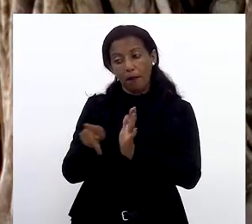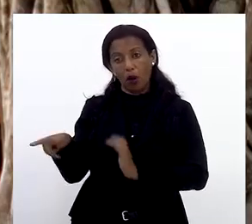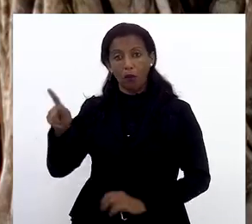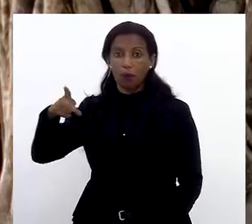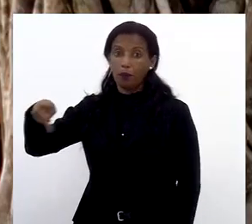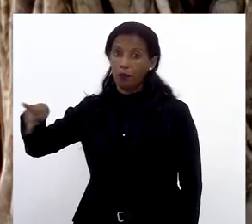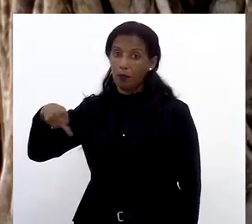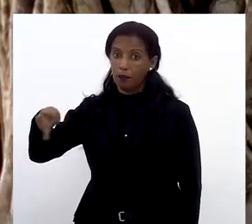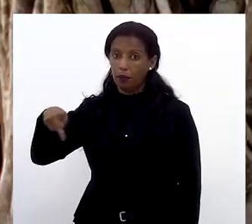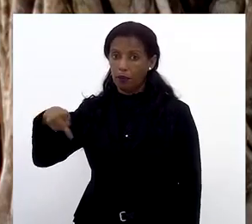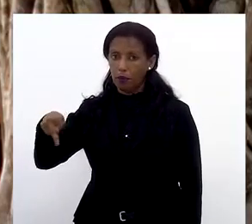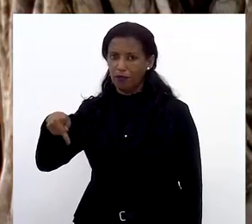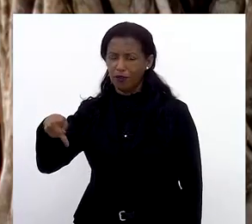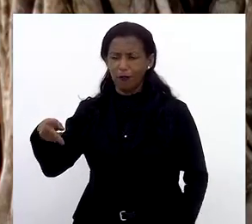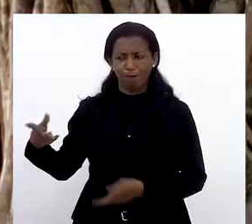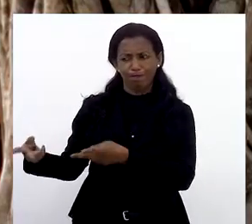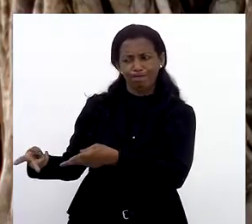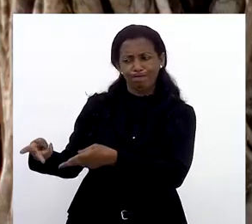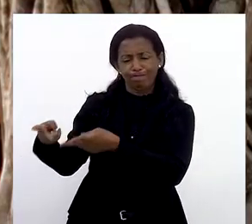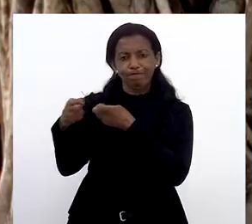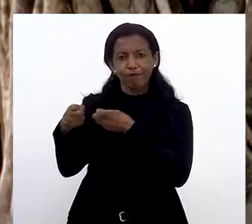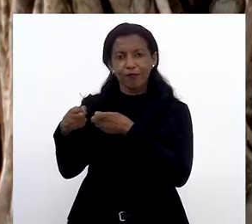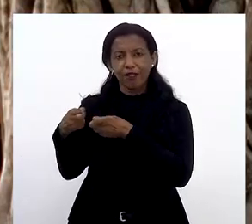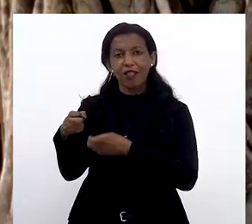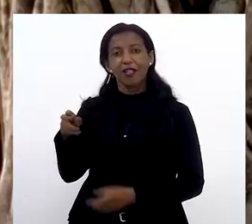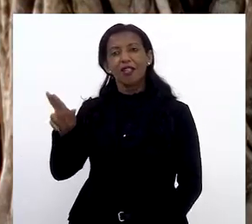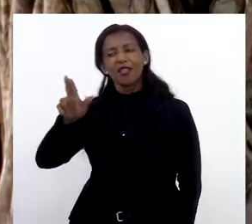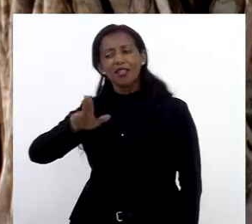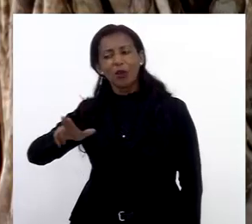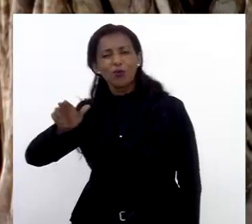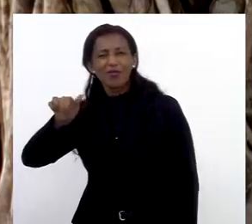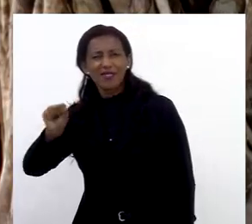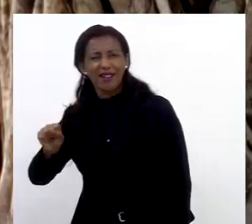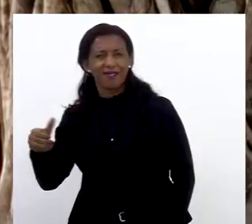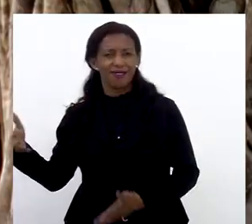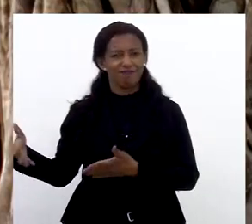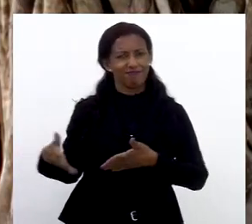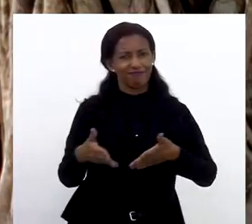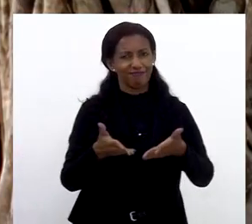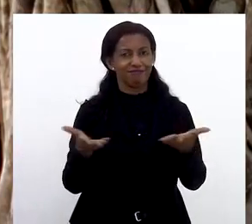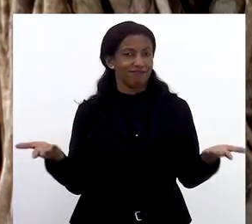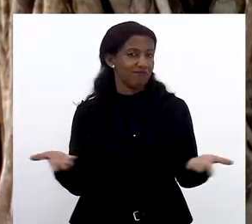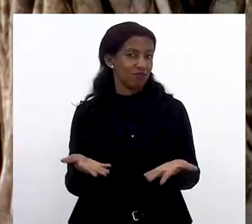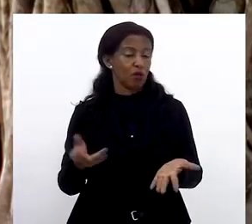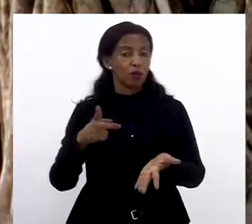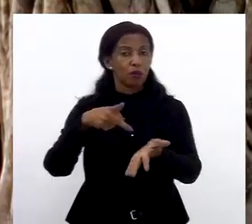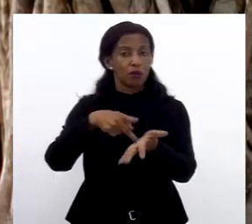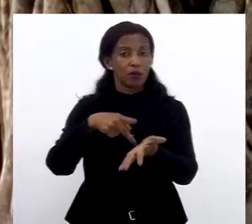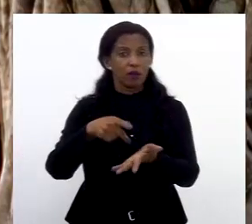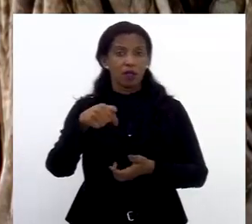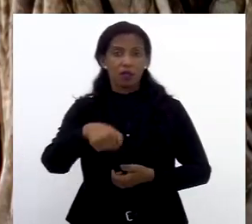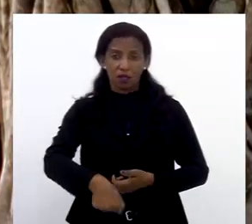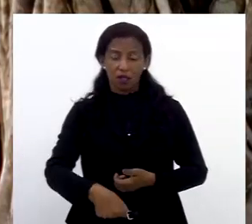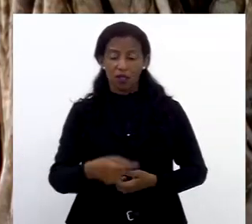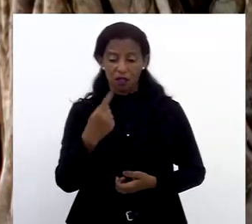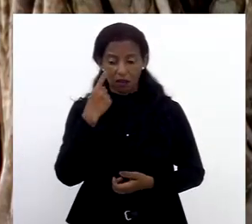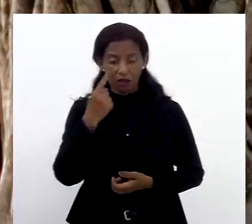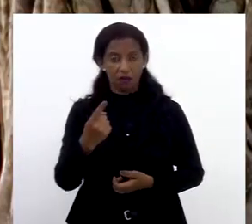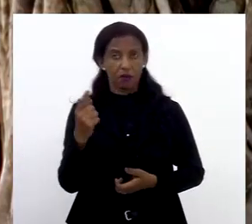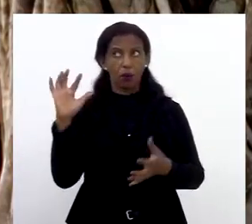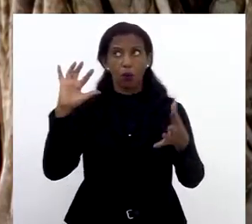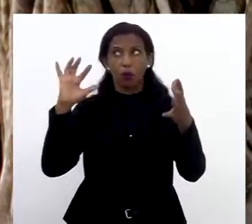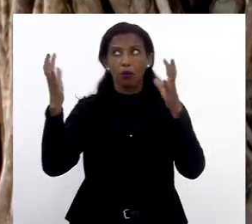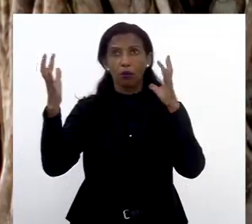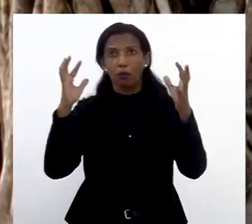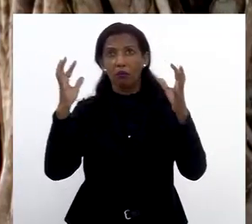marketing do professor Miguel Pereira, que pegou e que é usada até os dias atuais. Porque, na verdade,